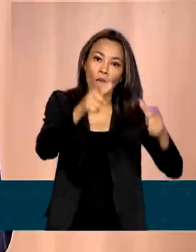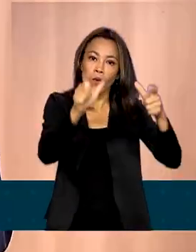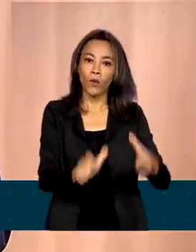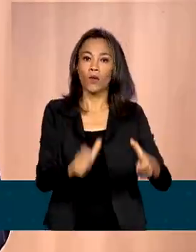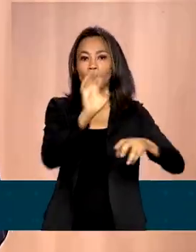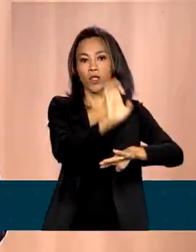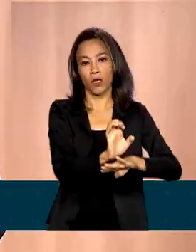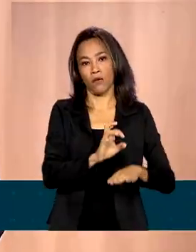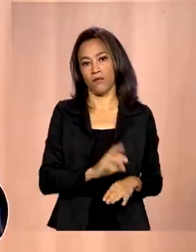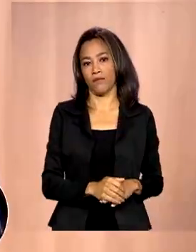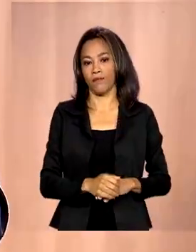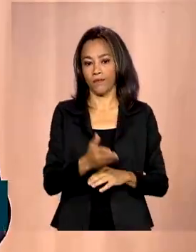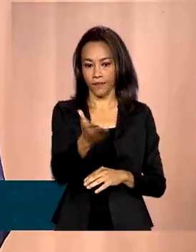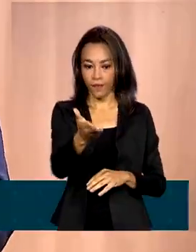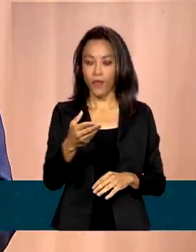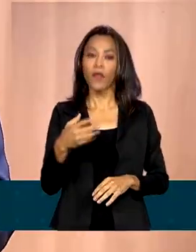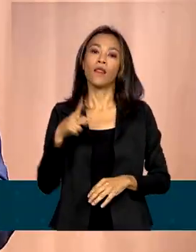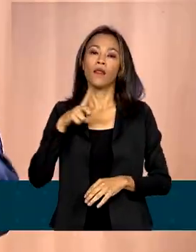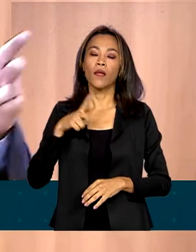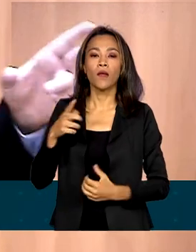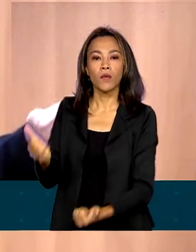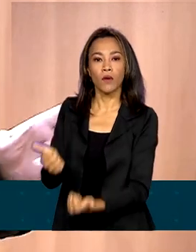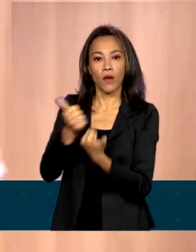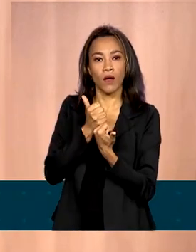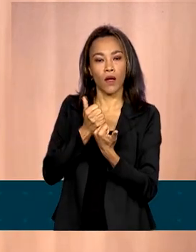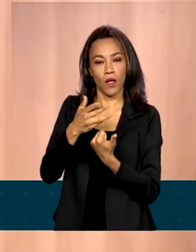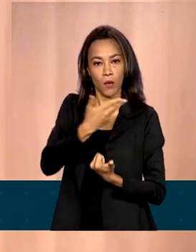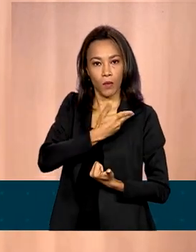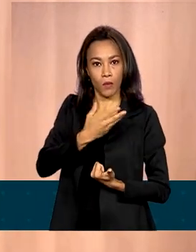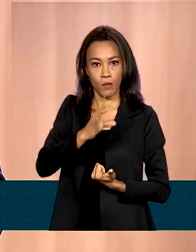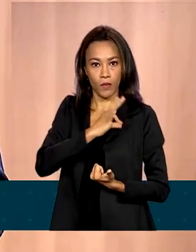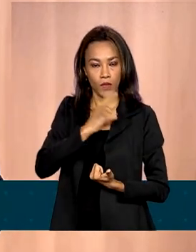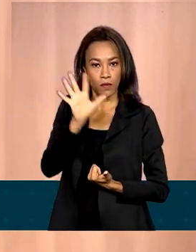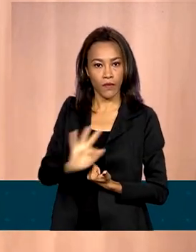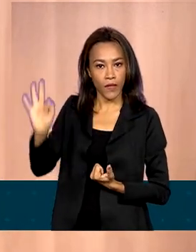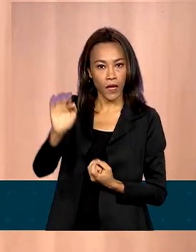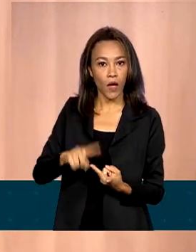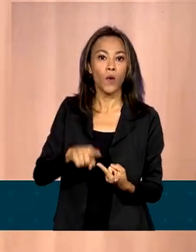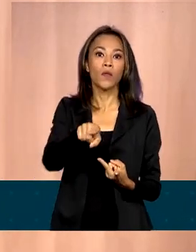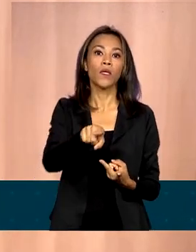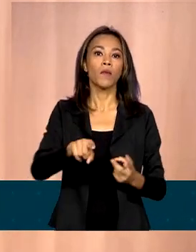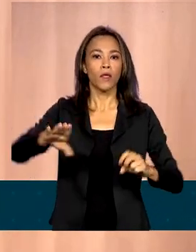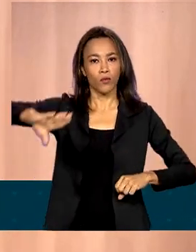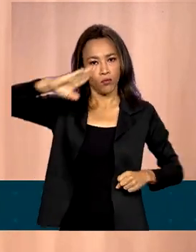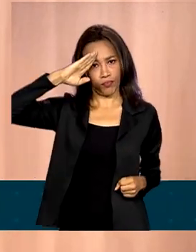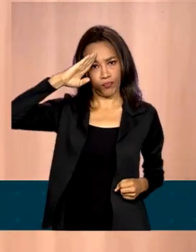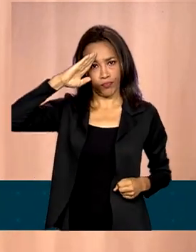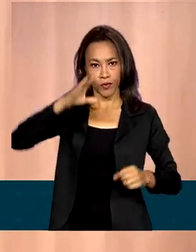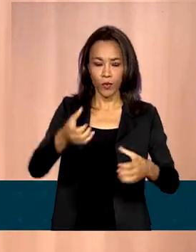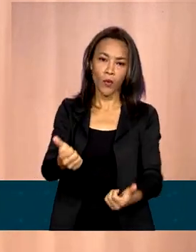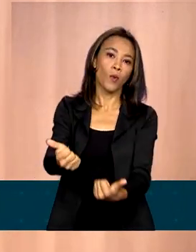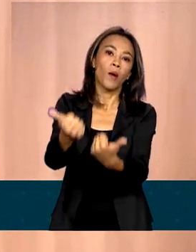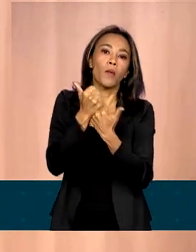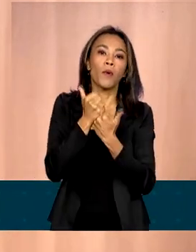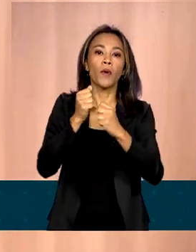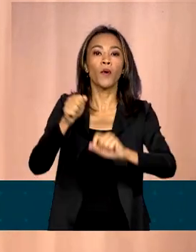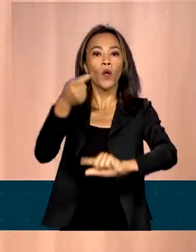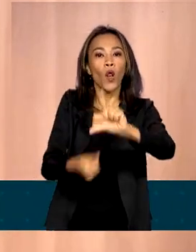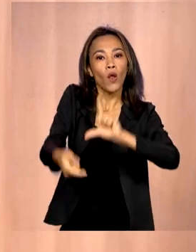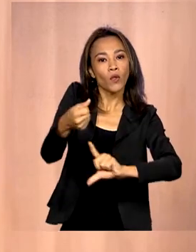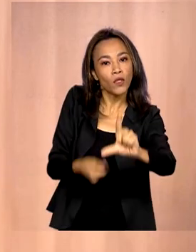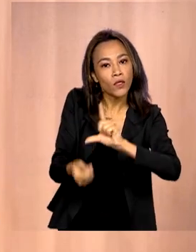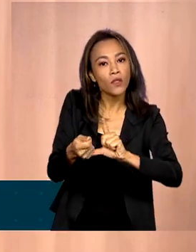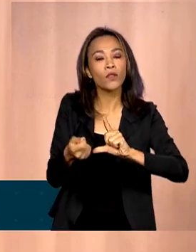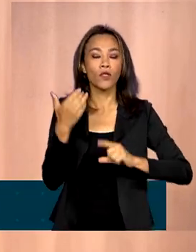Nós teremos a atuação da Polícia Federal, com apoio logístico das Forças Armadas, para efetuar a desintrusão. Como